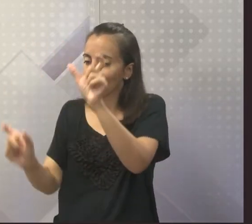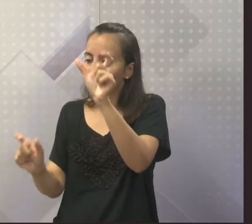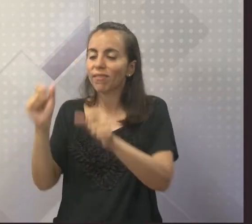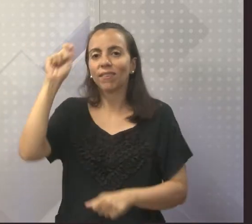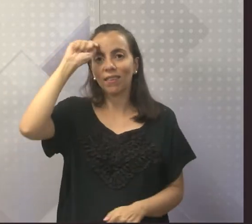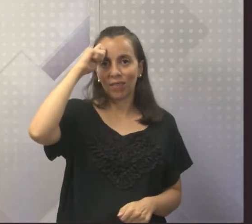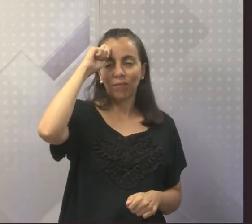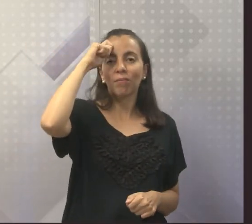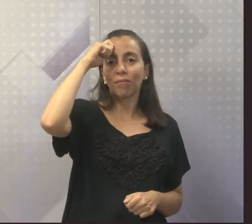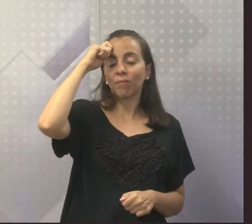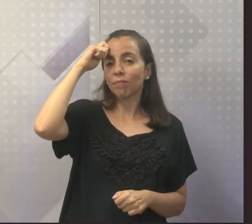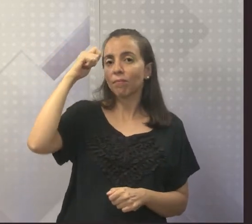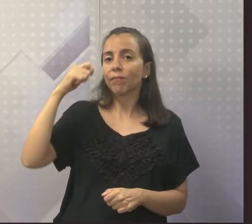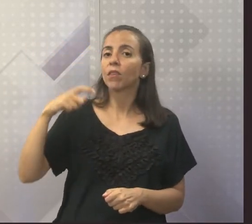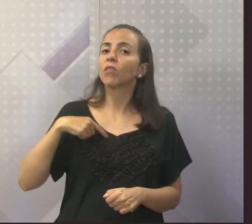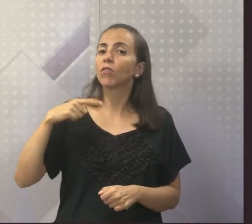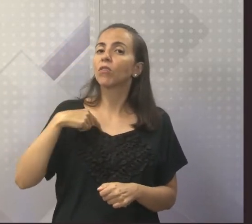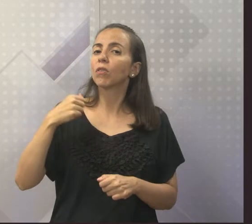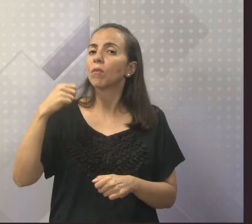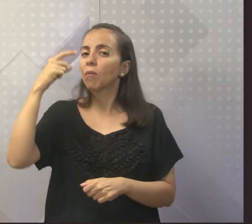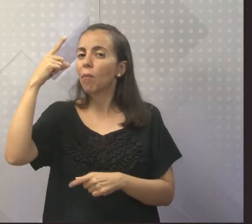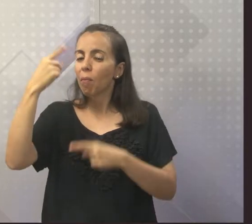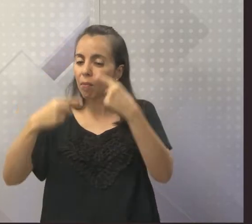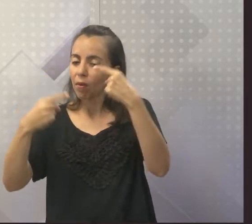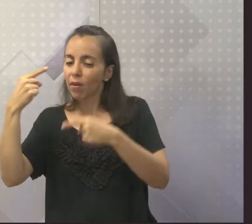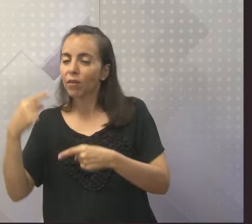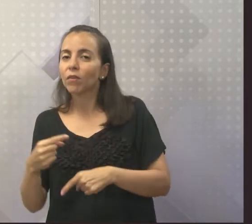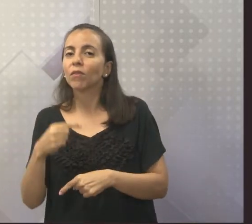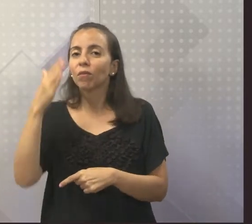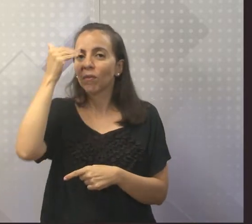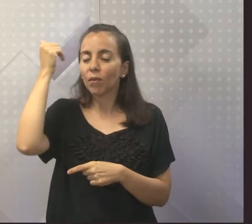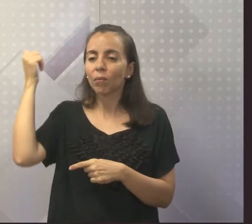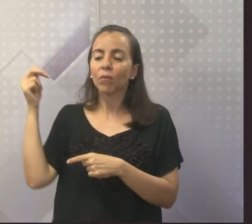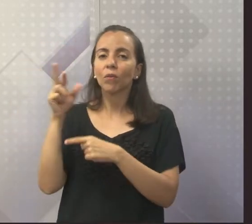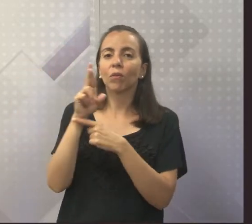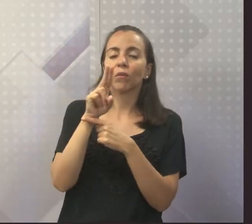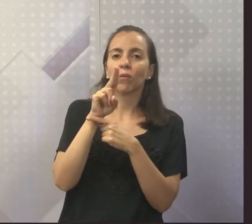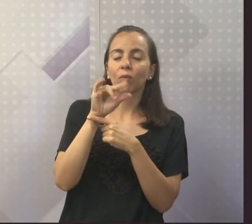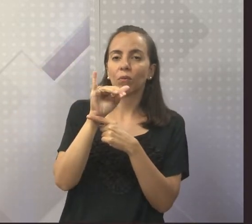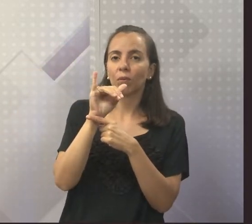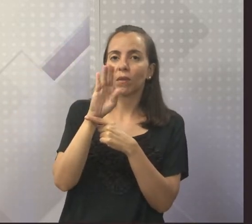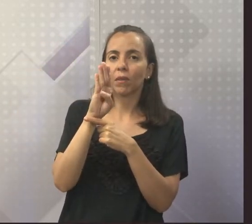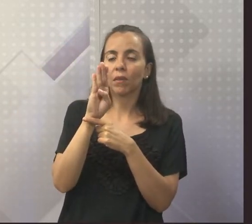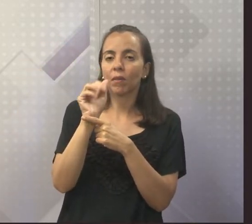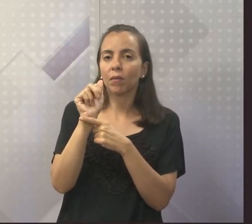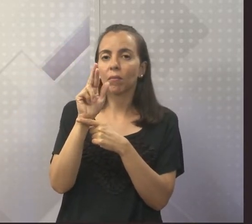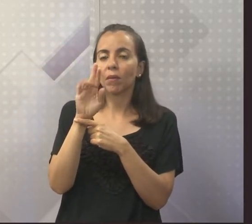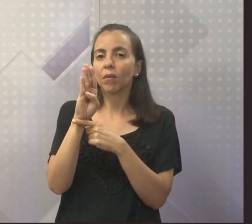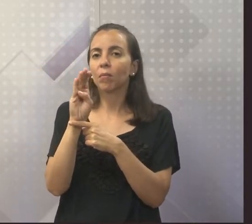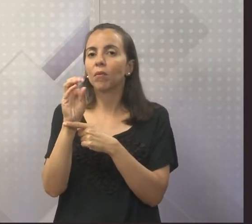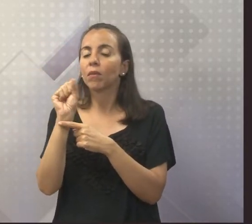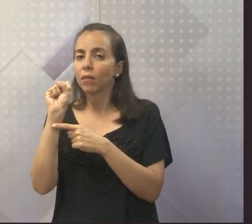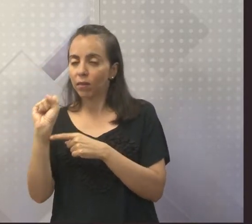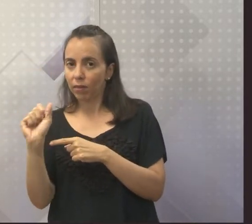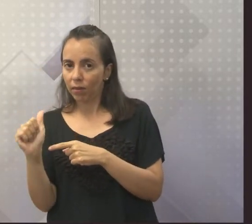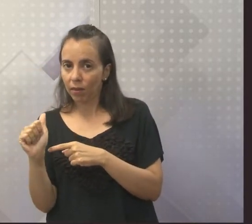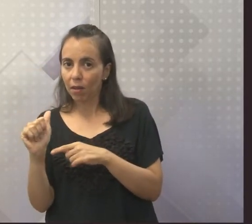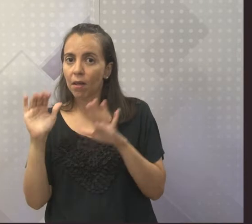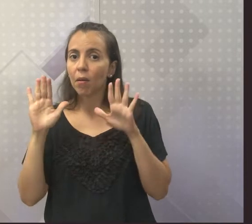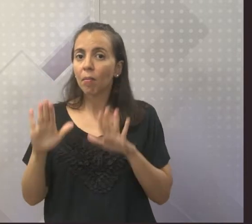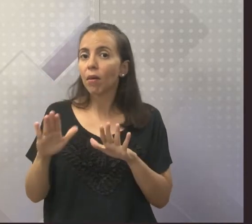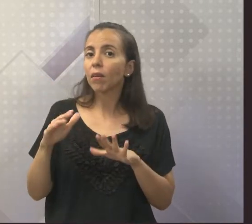jurista e político, Rui Barbosa, né? Rui Barbosa. Em 1882, ele faleceu de